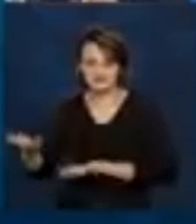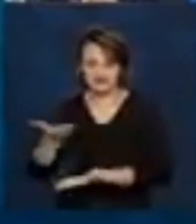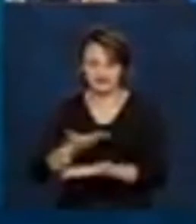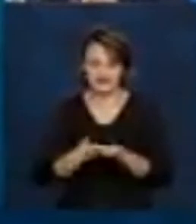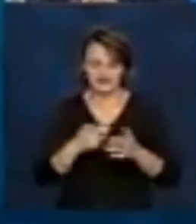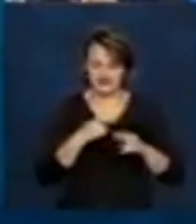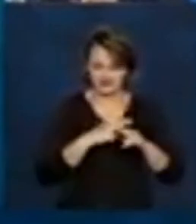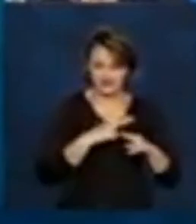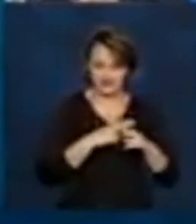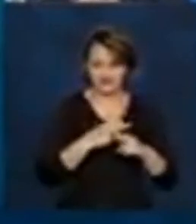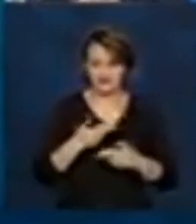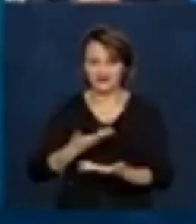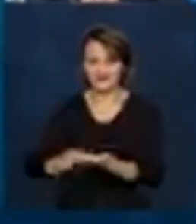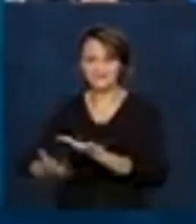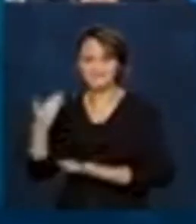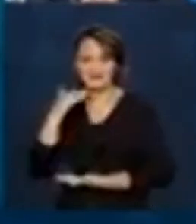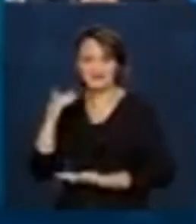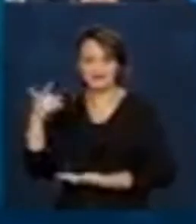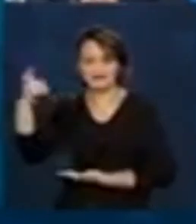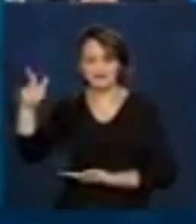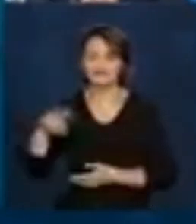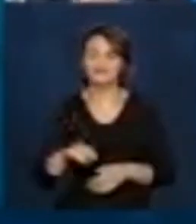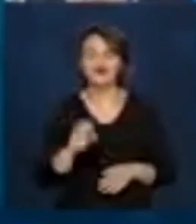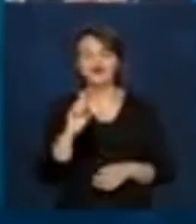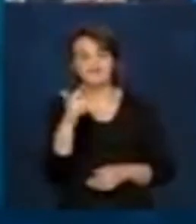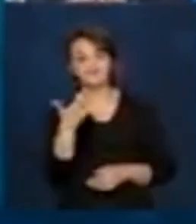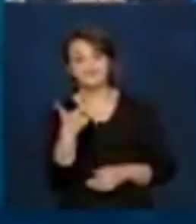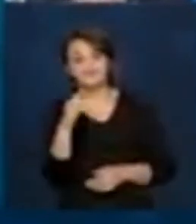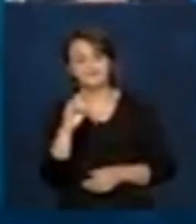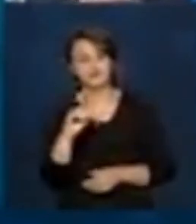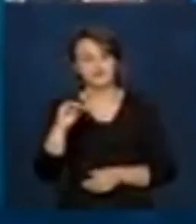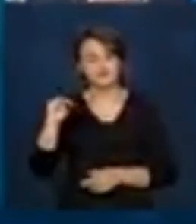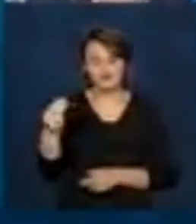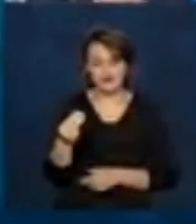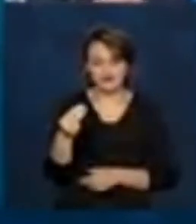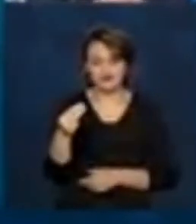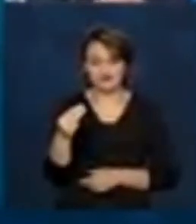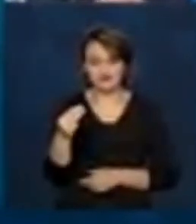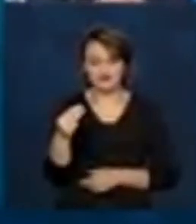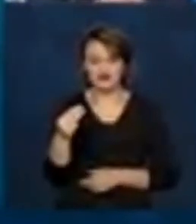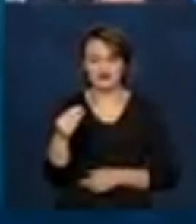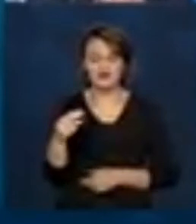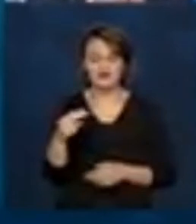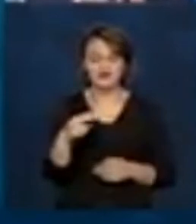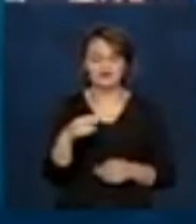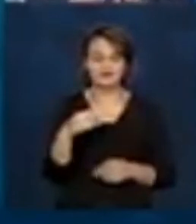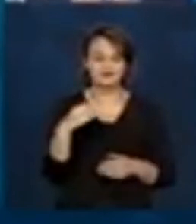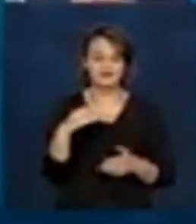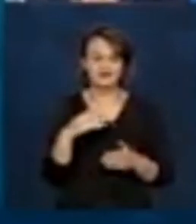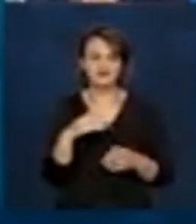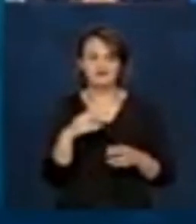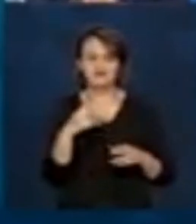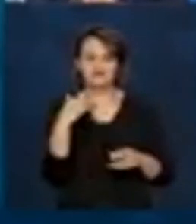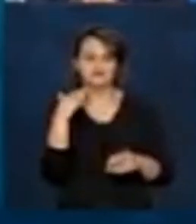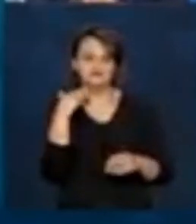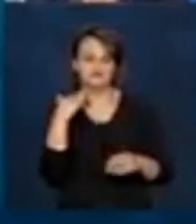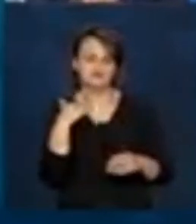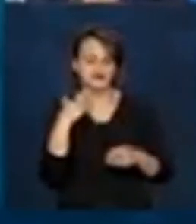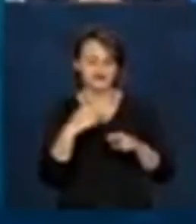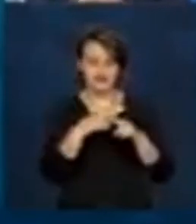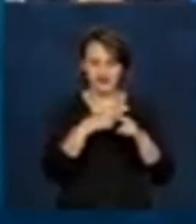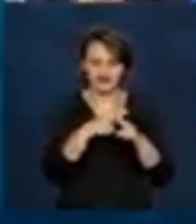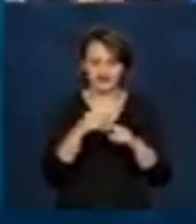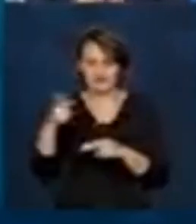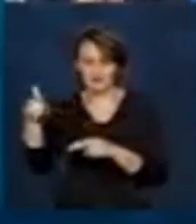Econômica Federal, quase 20 milhões de transferências entre contas da Caixa e de outros bancos,